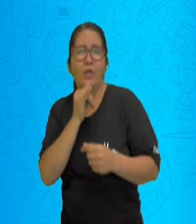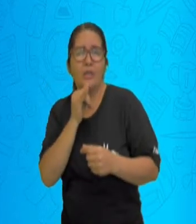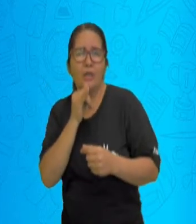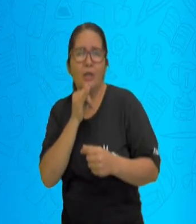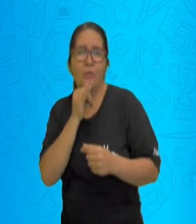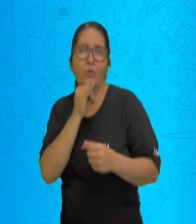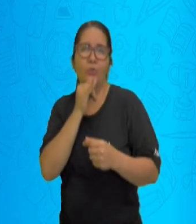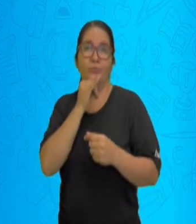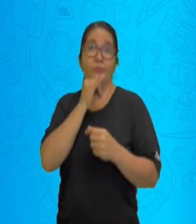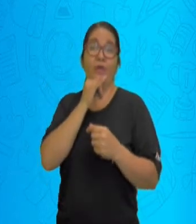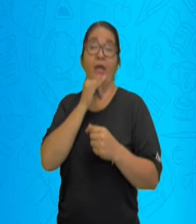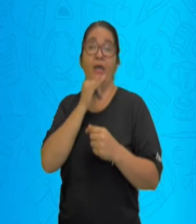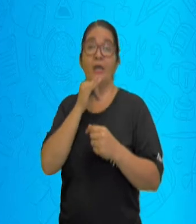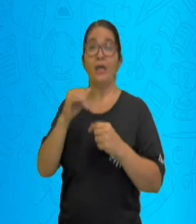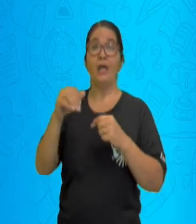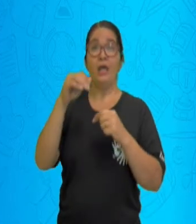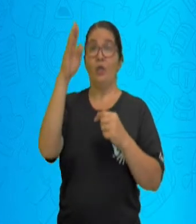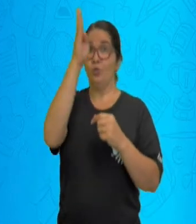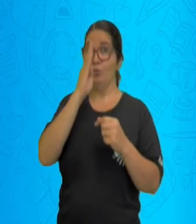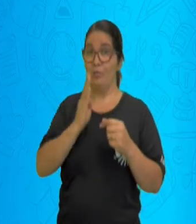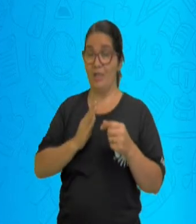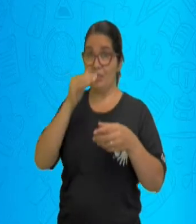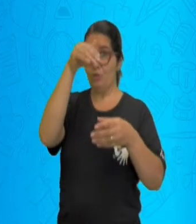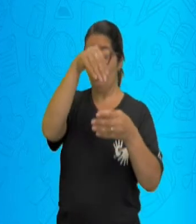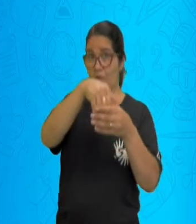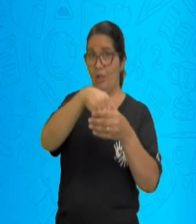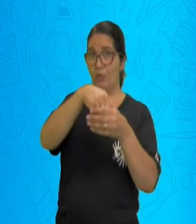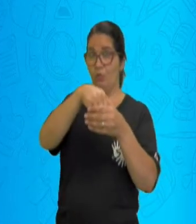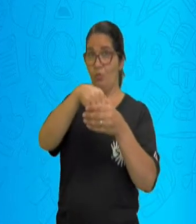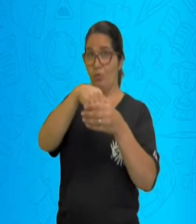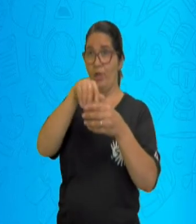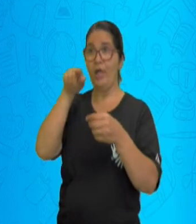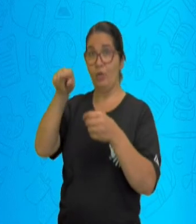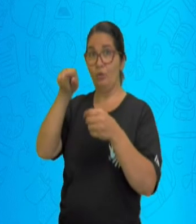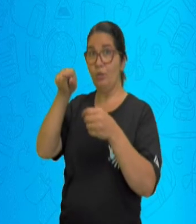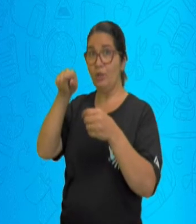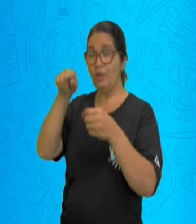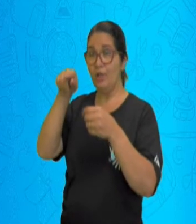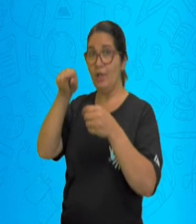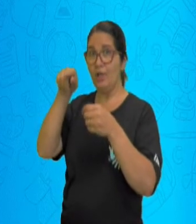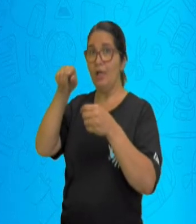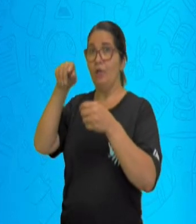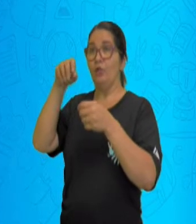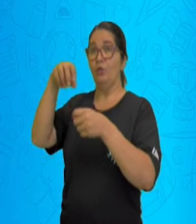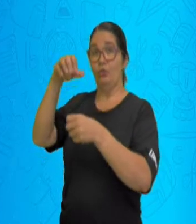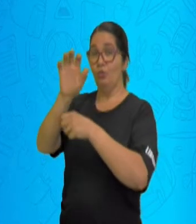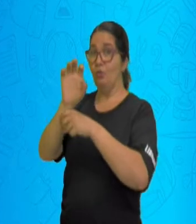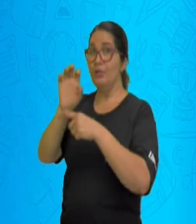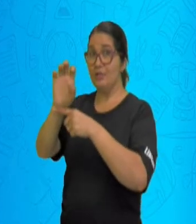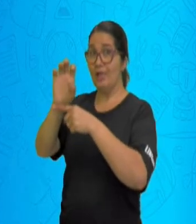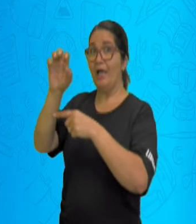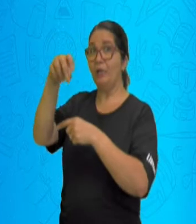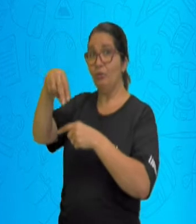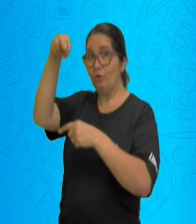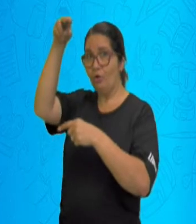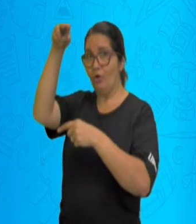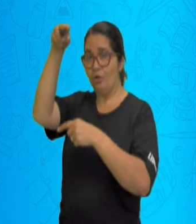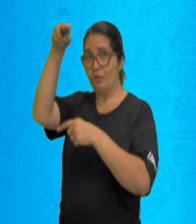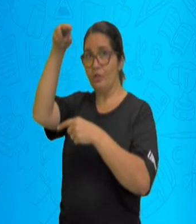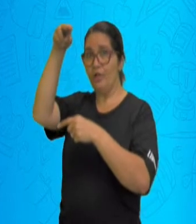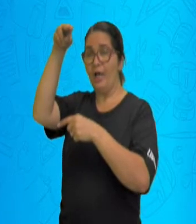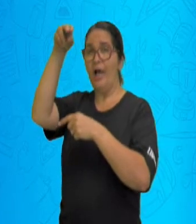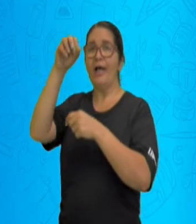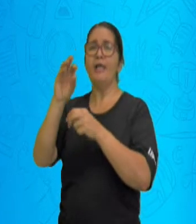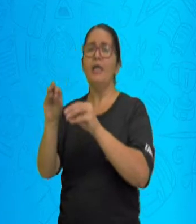saindo do meu país. Então, eu tenho o quê? Um processo de migração. Agora, qual é o processo imigratório que nós temos